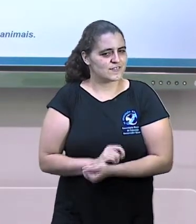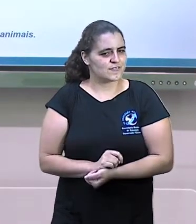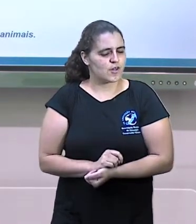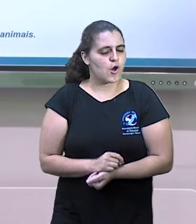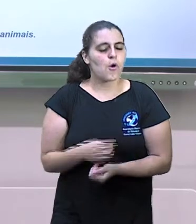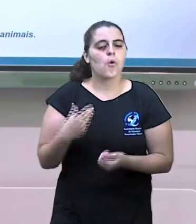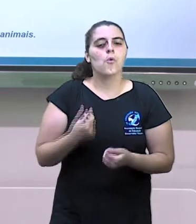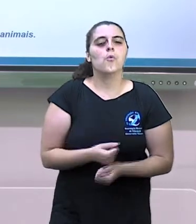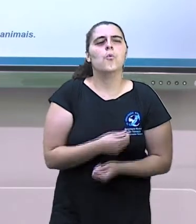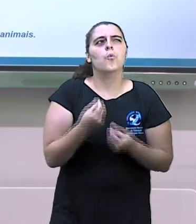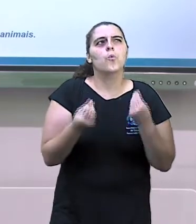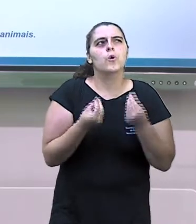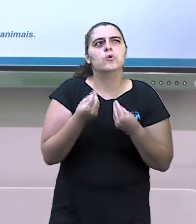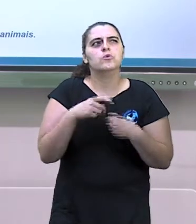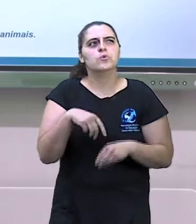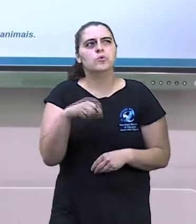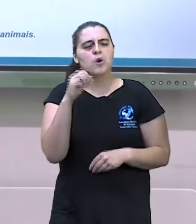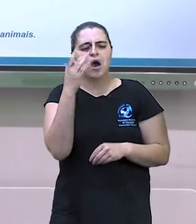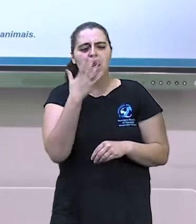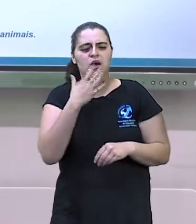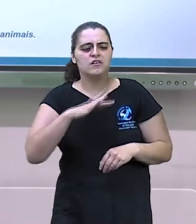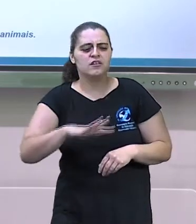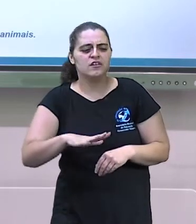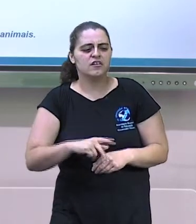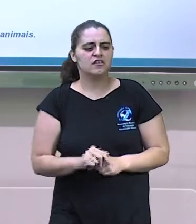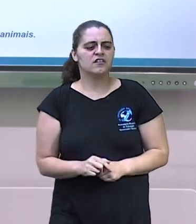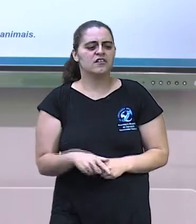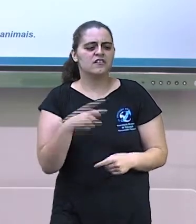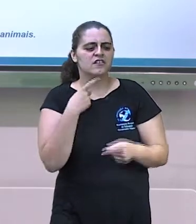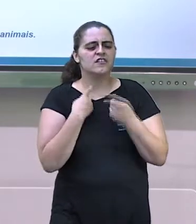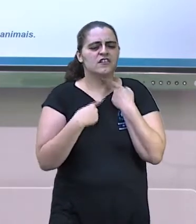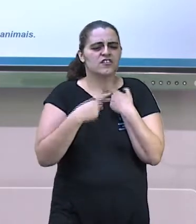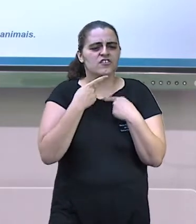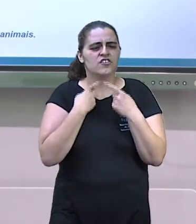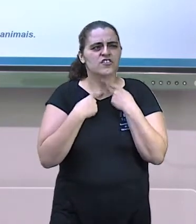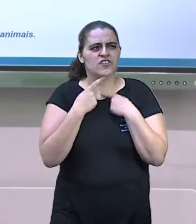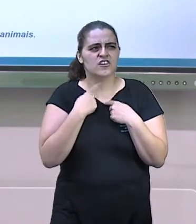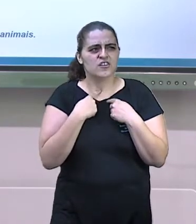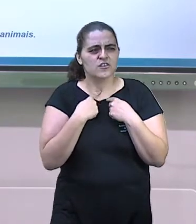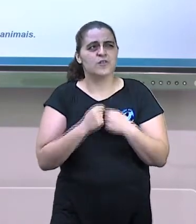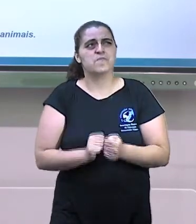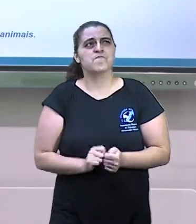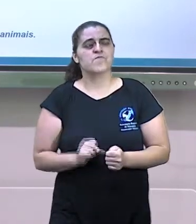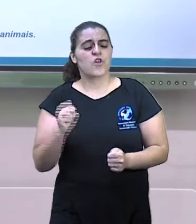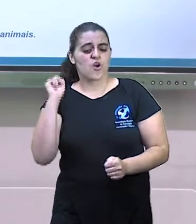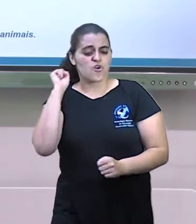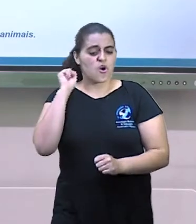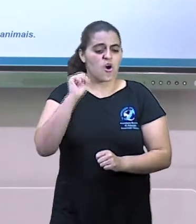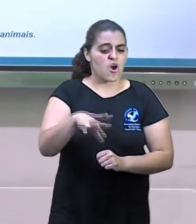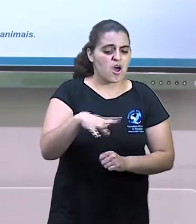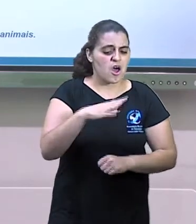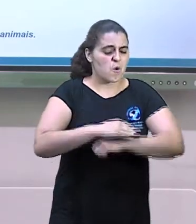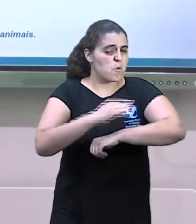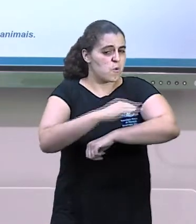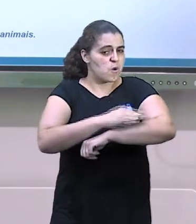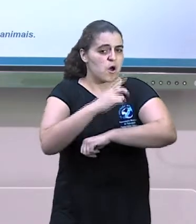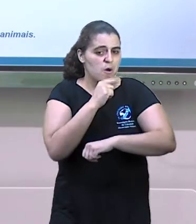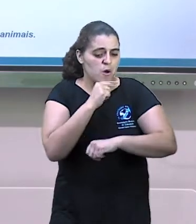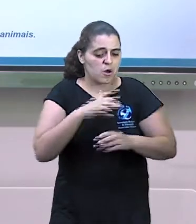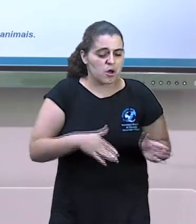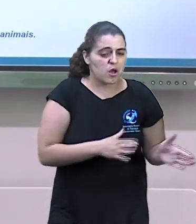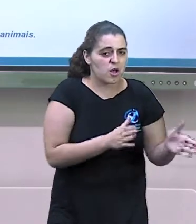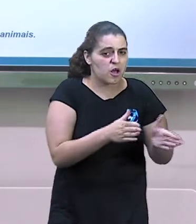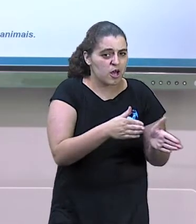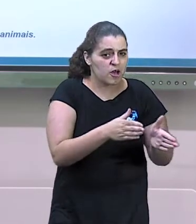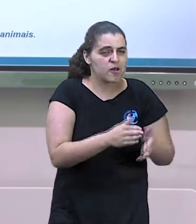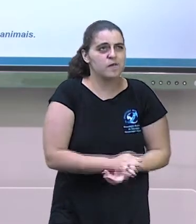Quando os meninos falaram que ia jogar na água, logo ele gritou, Não, não joga na água, eu vou me afogar. Mas será que